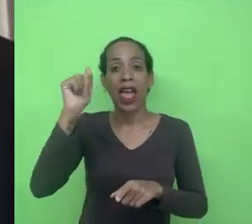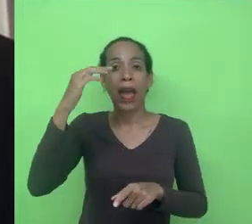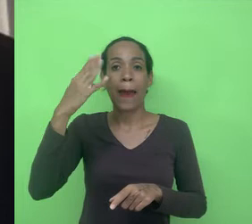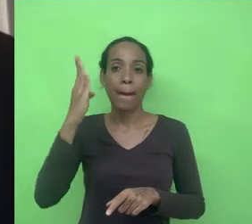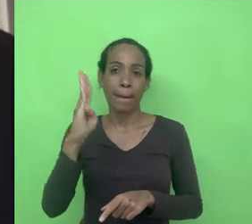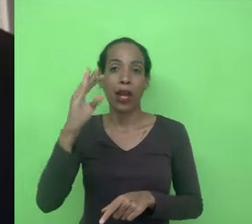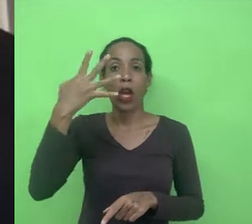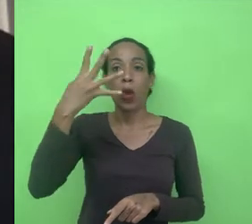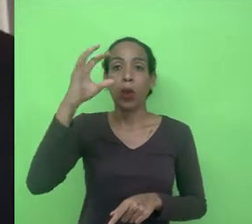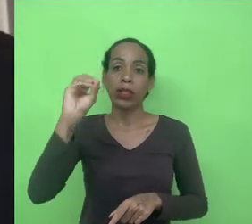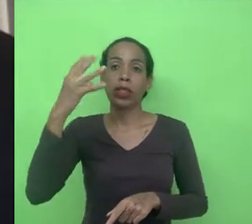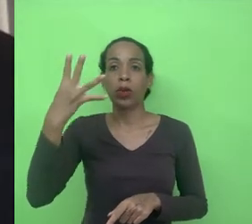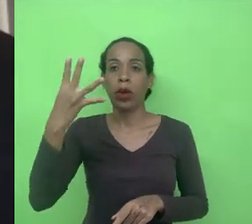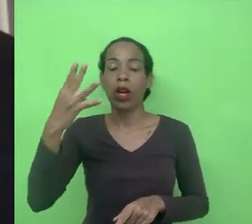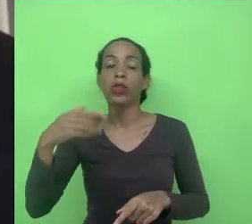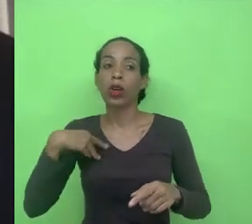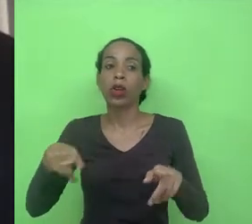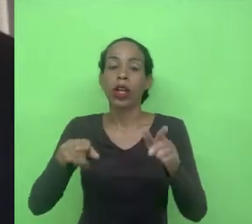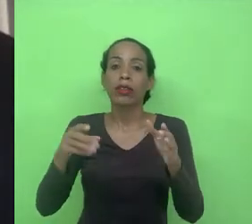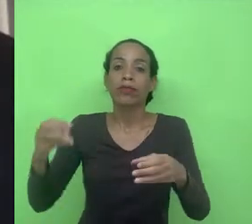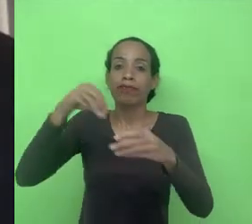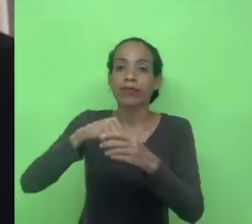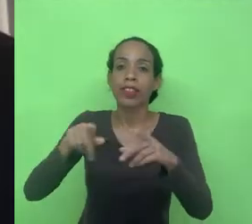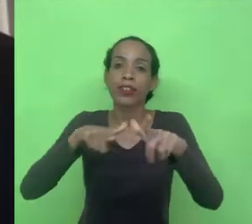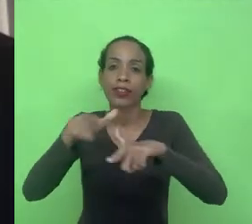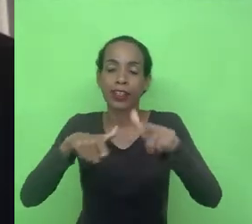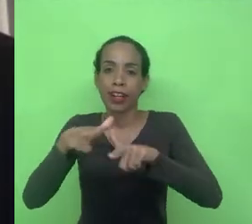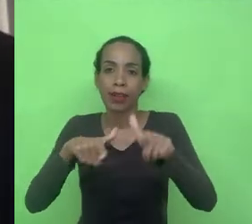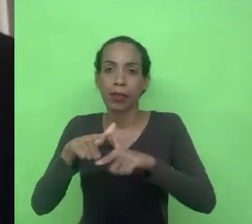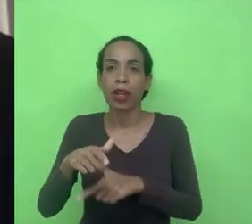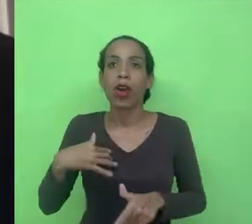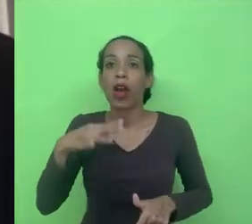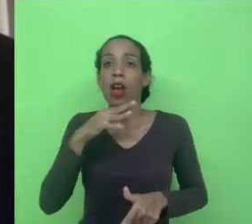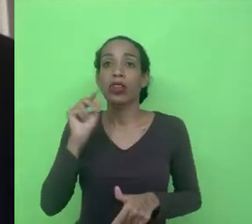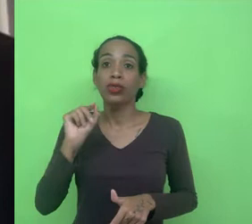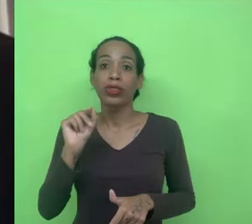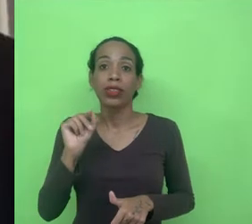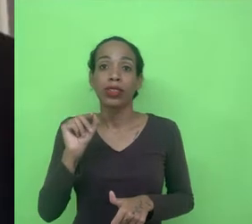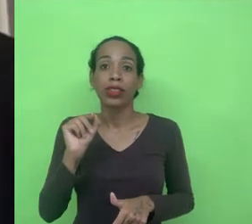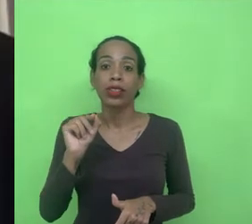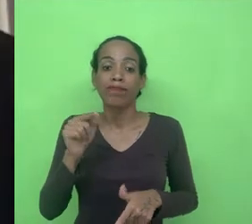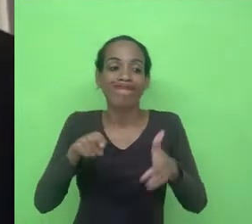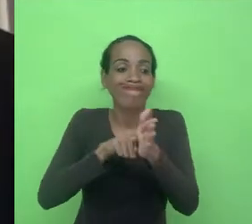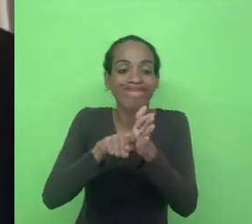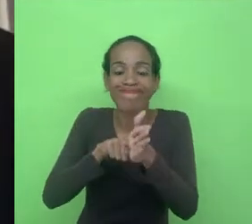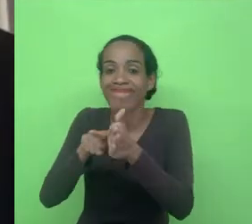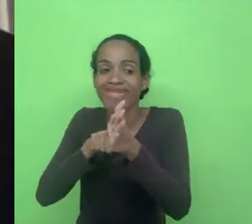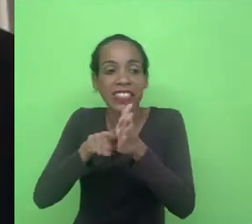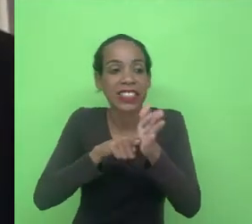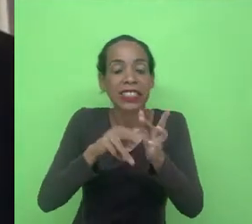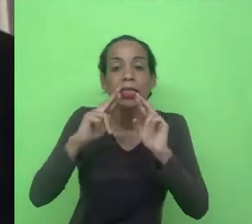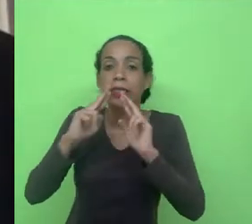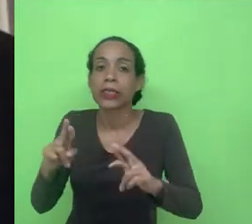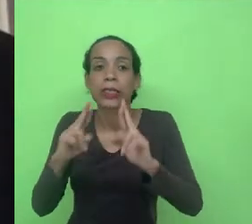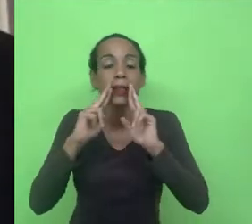parte. Então, assim, eu acho que eu nem busco resolver e